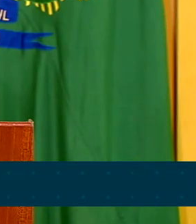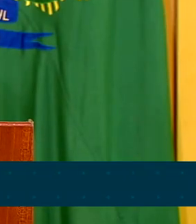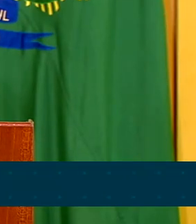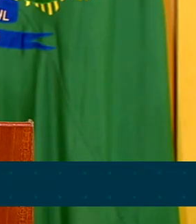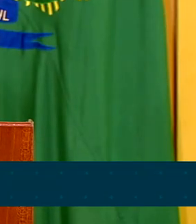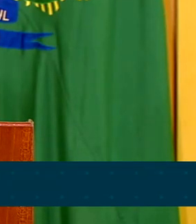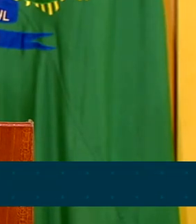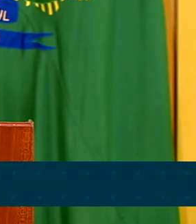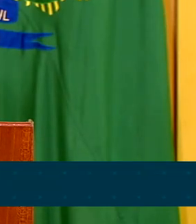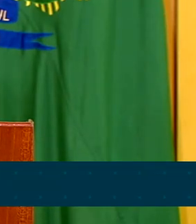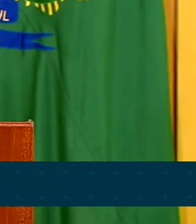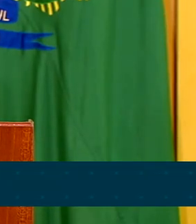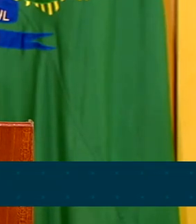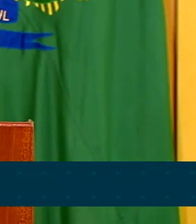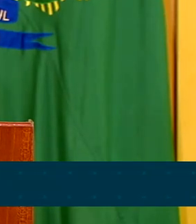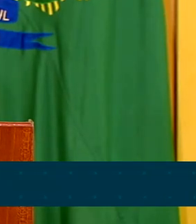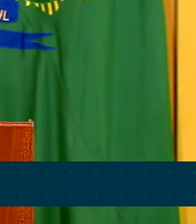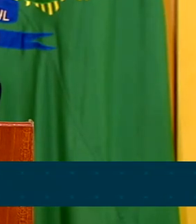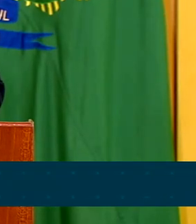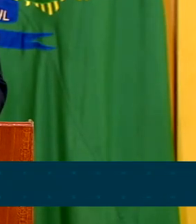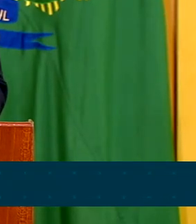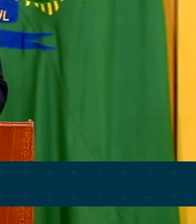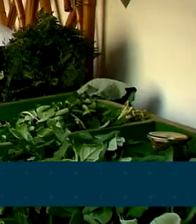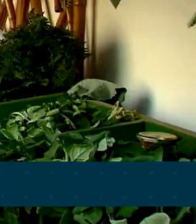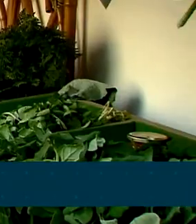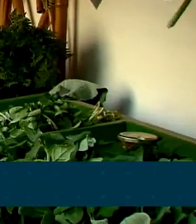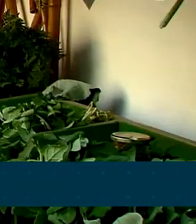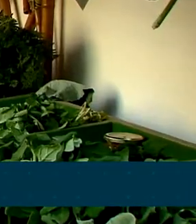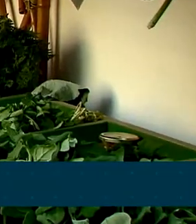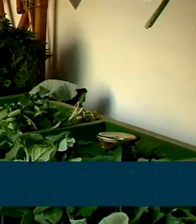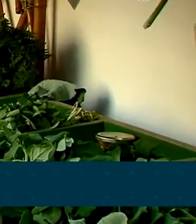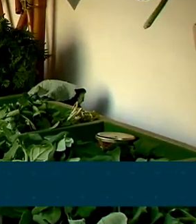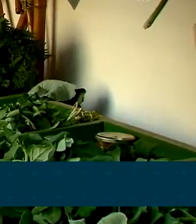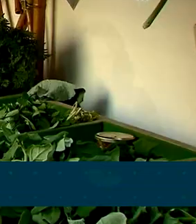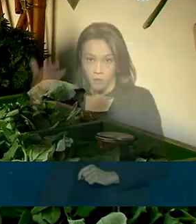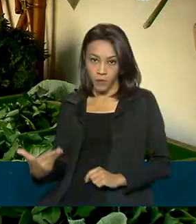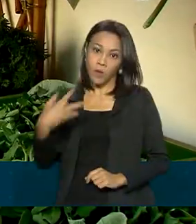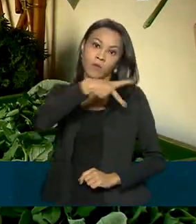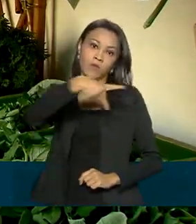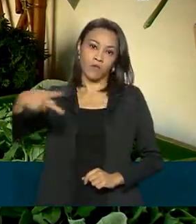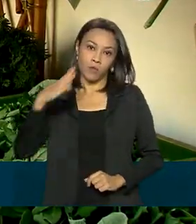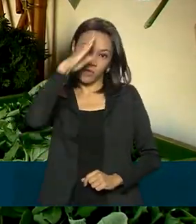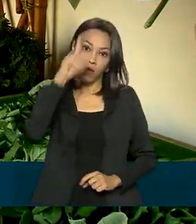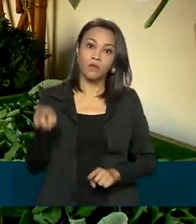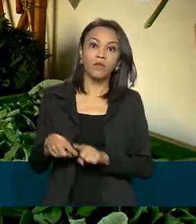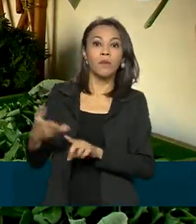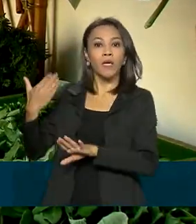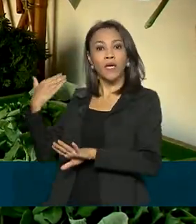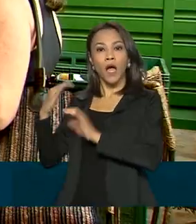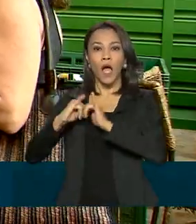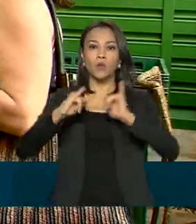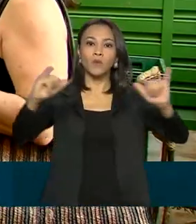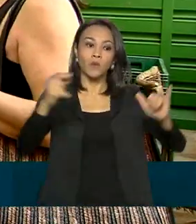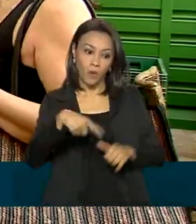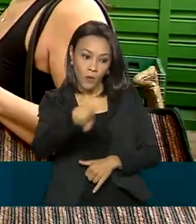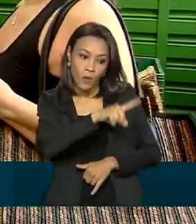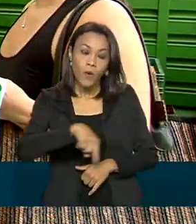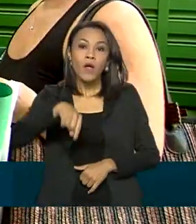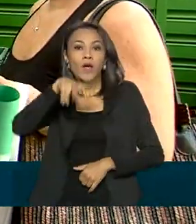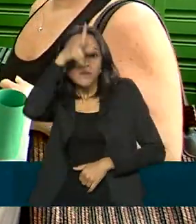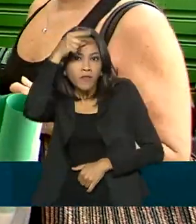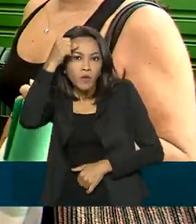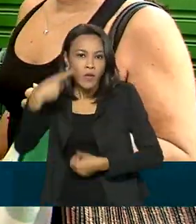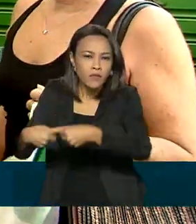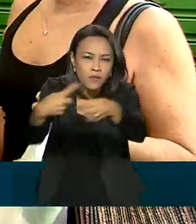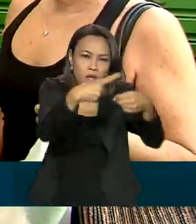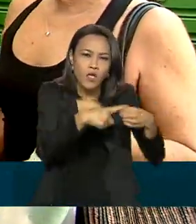necessidades sabe o que ela representa realmente. O presidente Jair Bolsonaro também anunciou que as prefeituras vão poder comprar